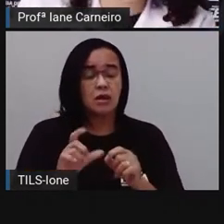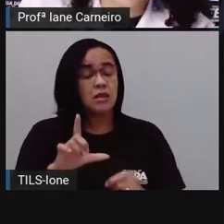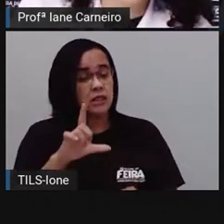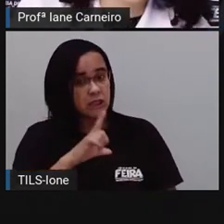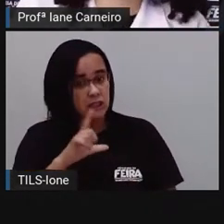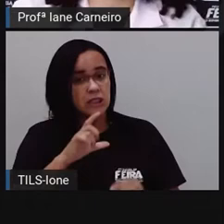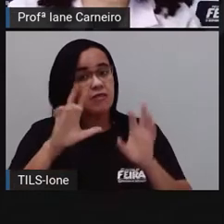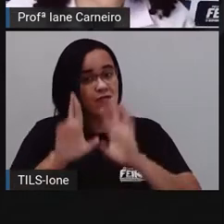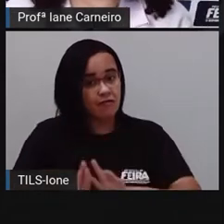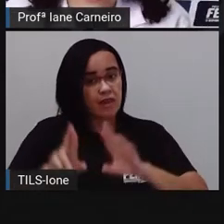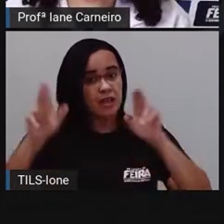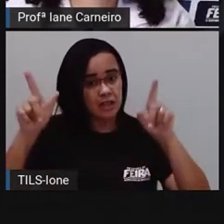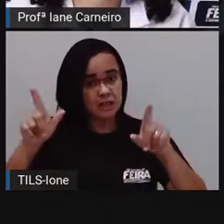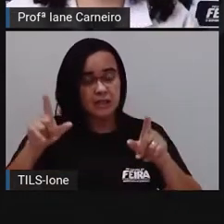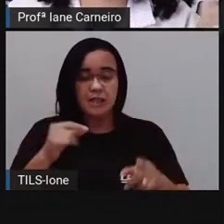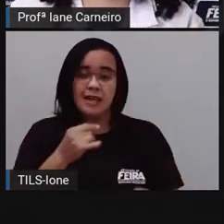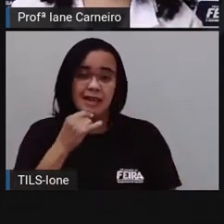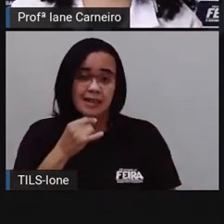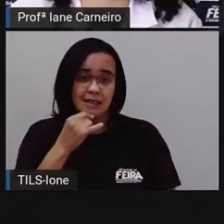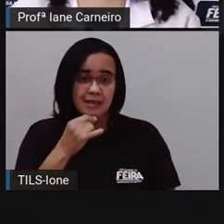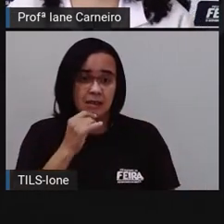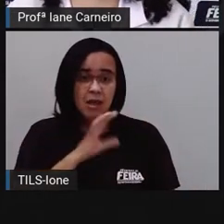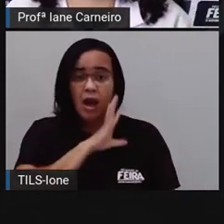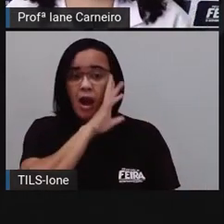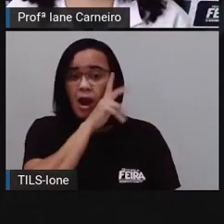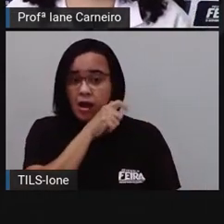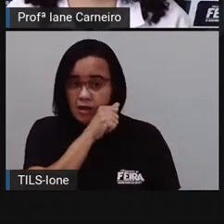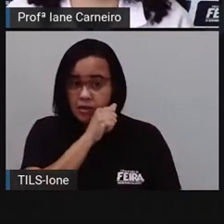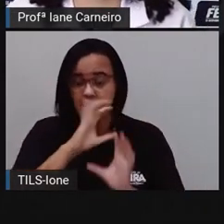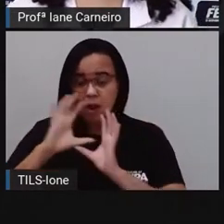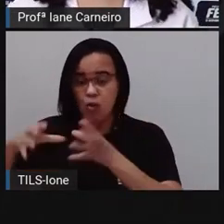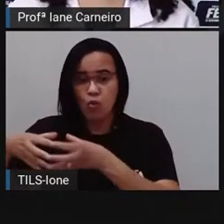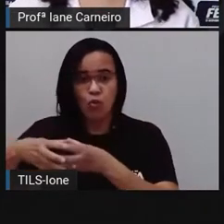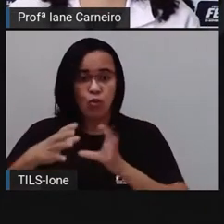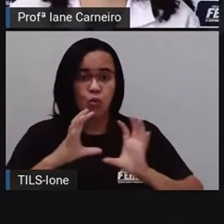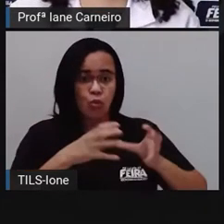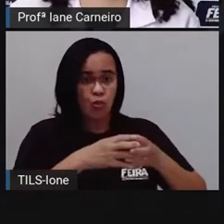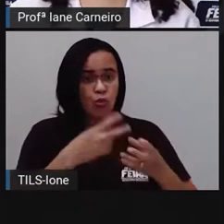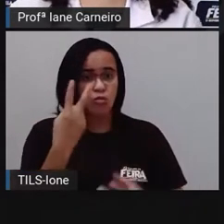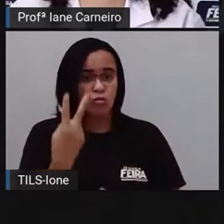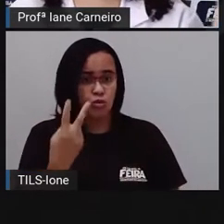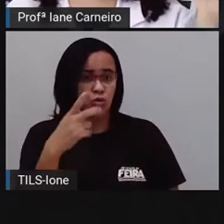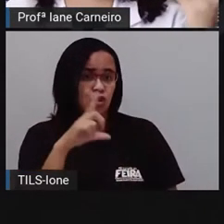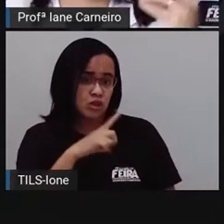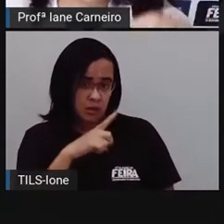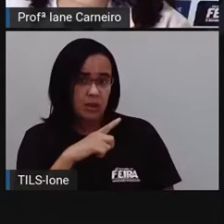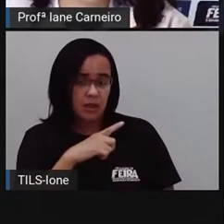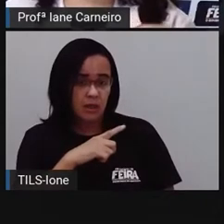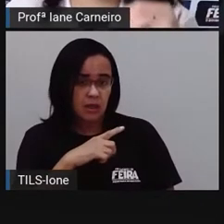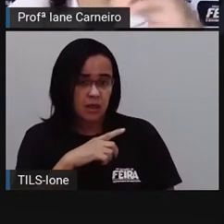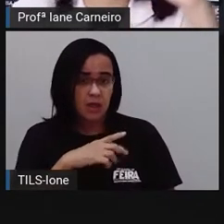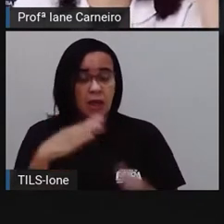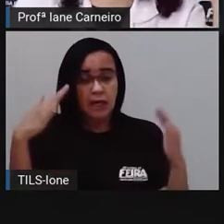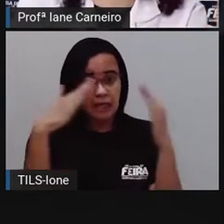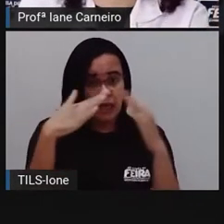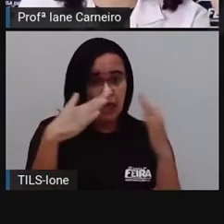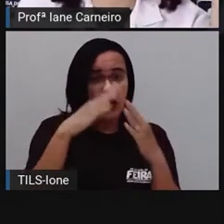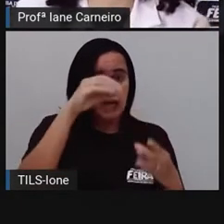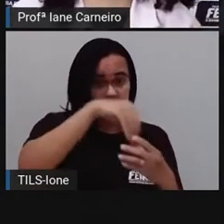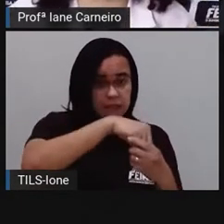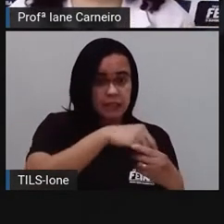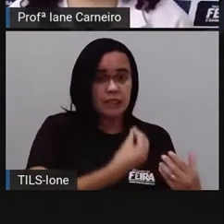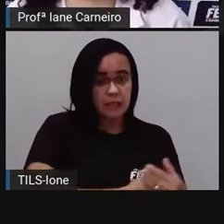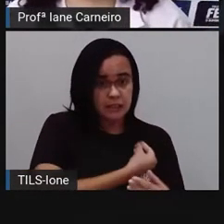animais domésticos e selvagens, como a Pró já falou com vocês, né? Então, ó, os animais silvestres diferentes